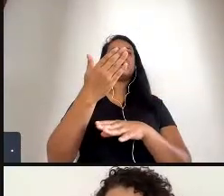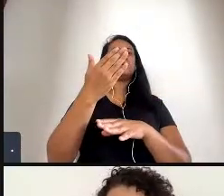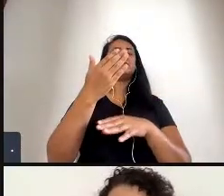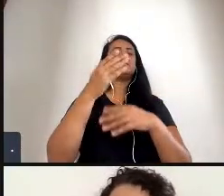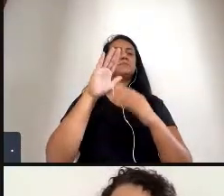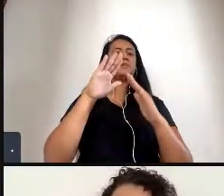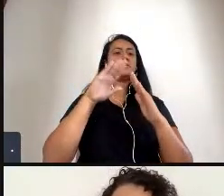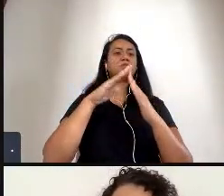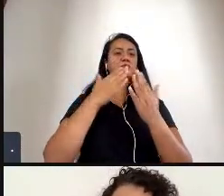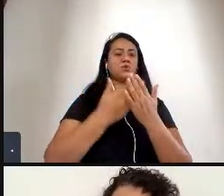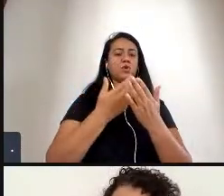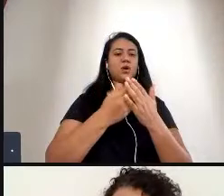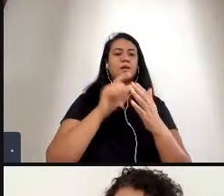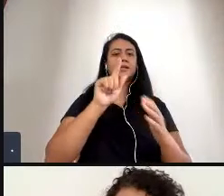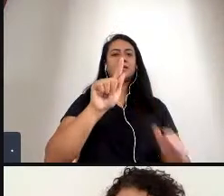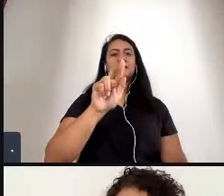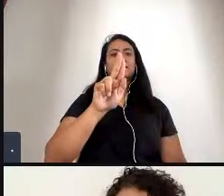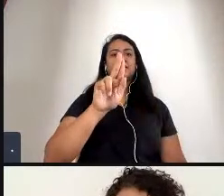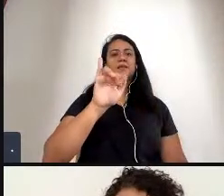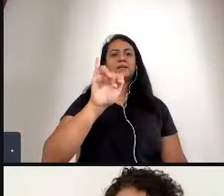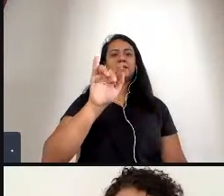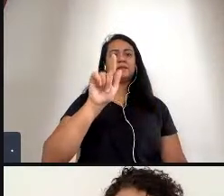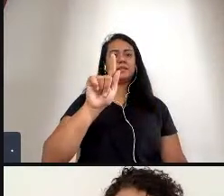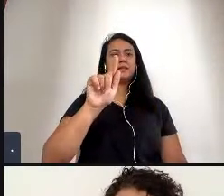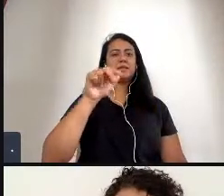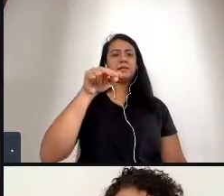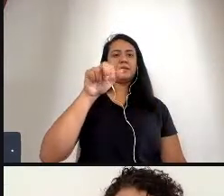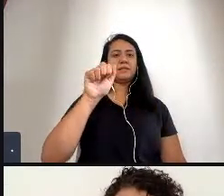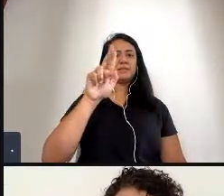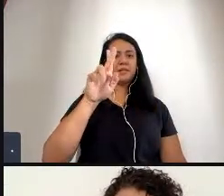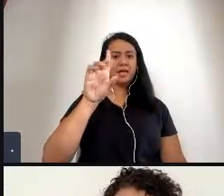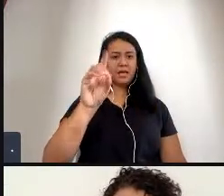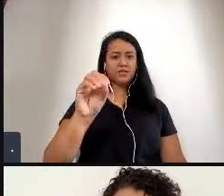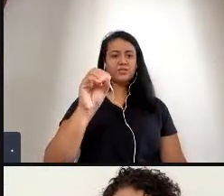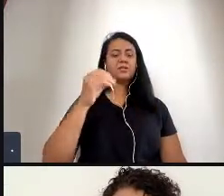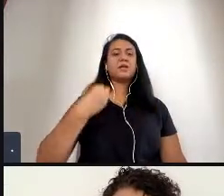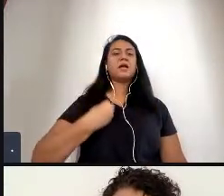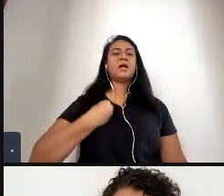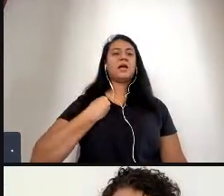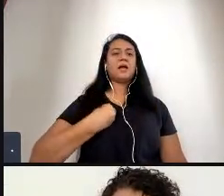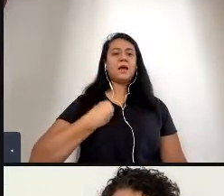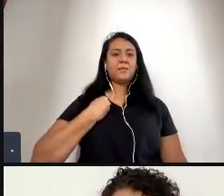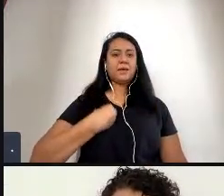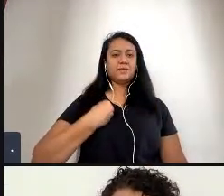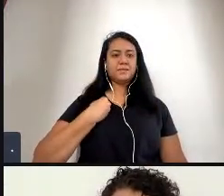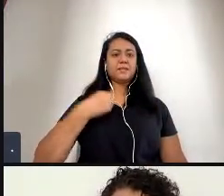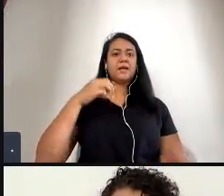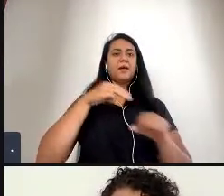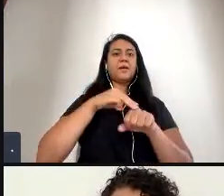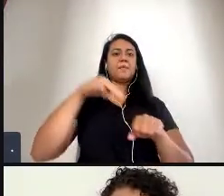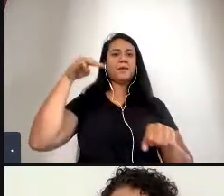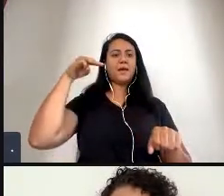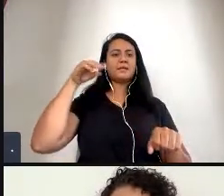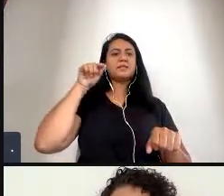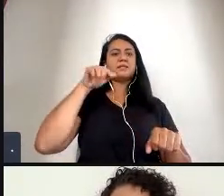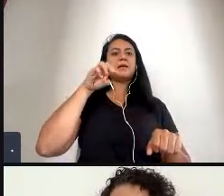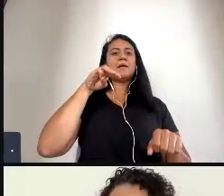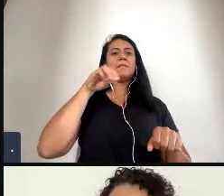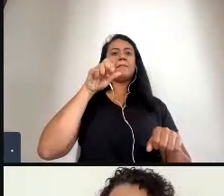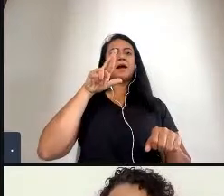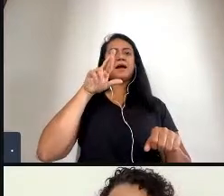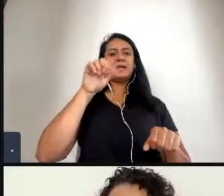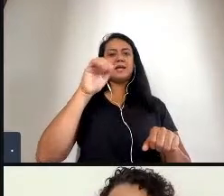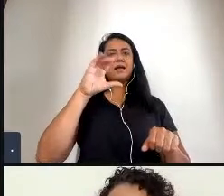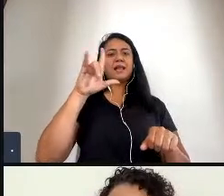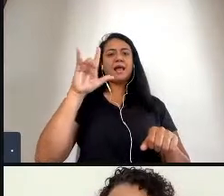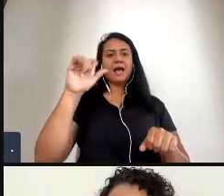Universidade do Estado de Minas Gerais participação da mestra Maria Clara Rocha e do doutor